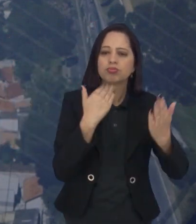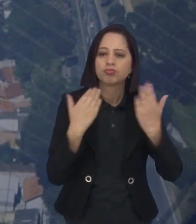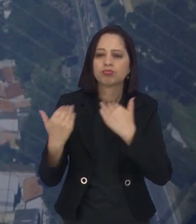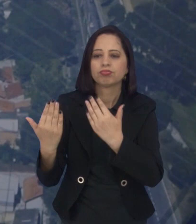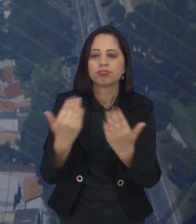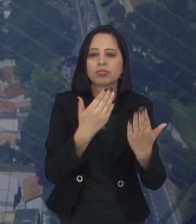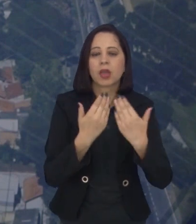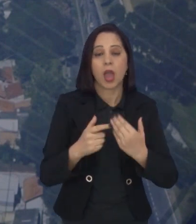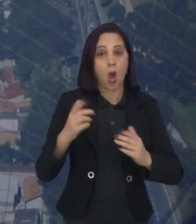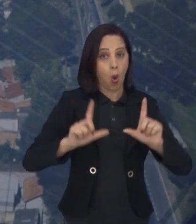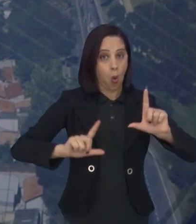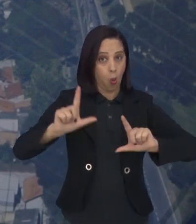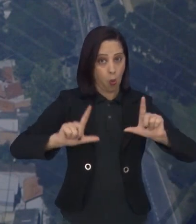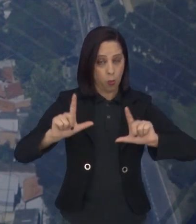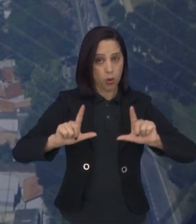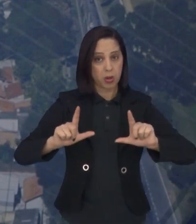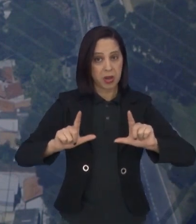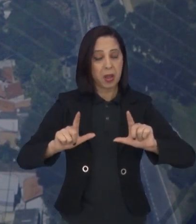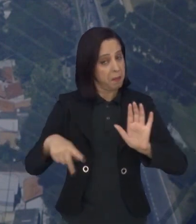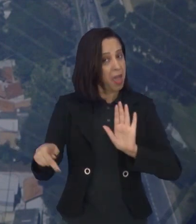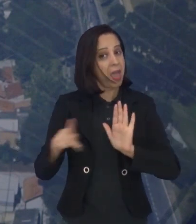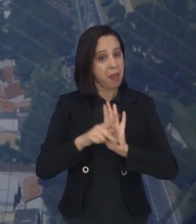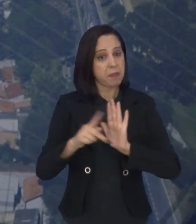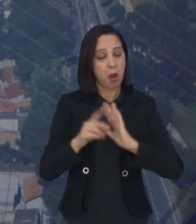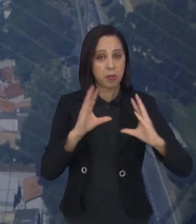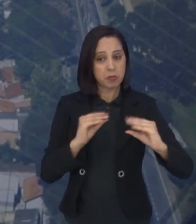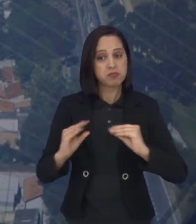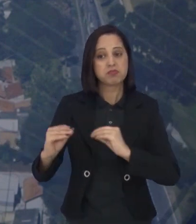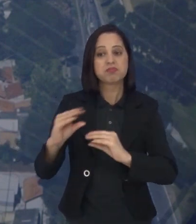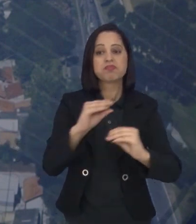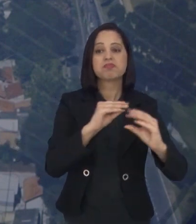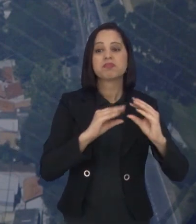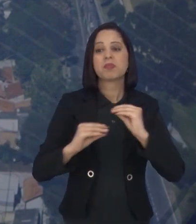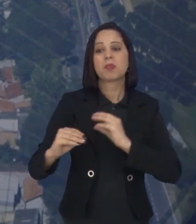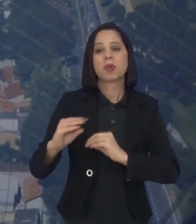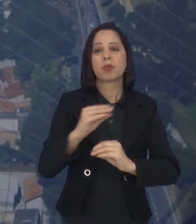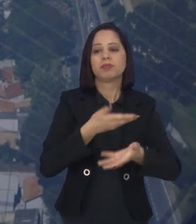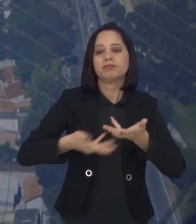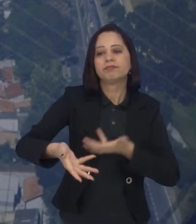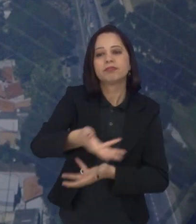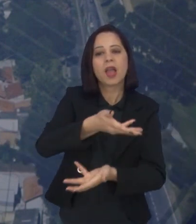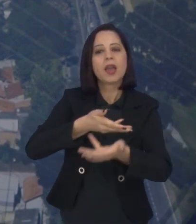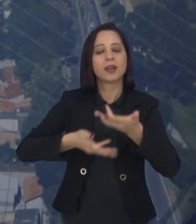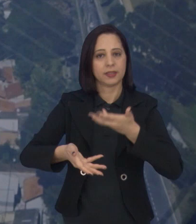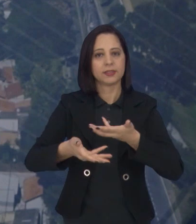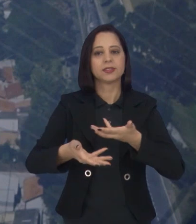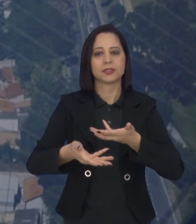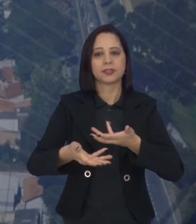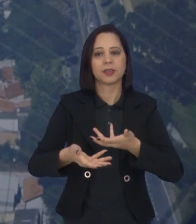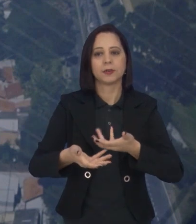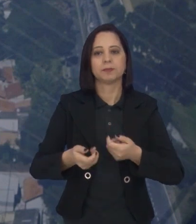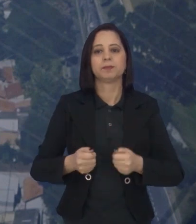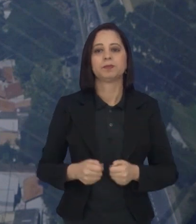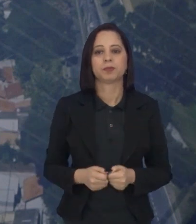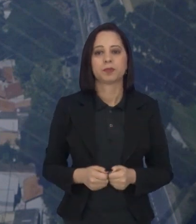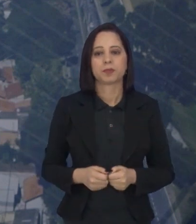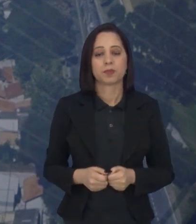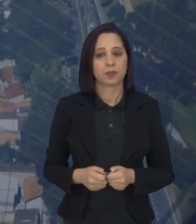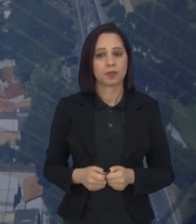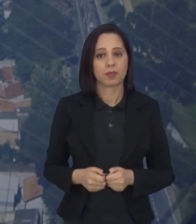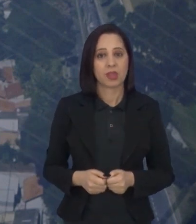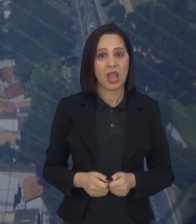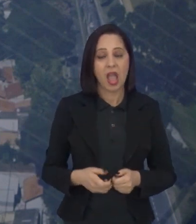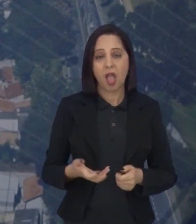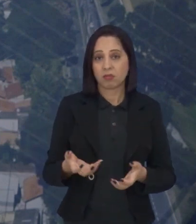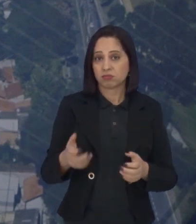espaço para isso, que é muito rico, muito importante, para o conhecimento autocrítica de todo mundo. Olha só, se você quiser ver